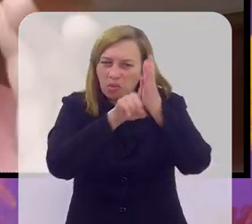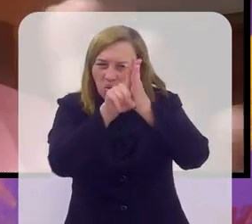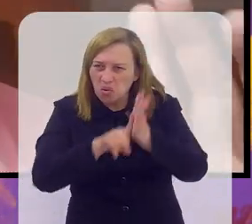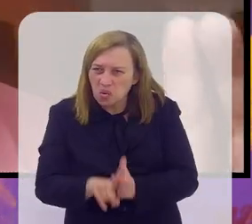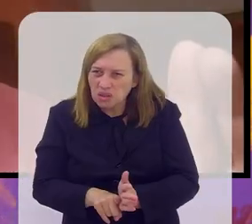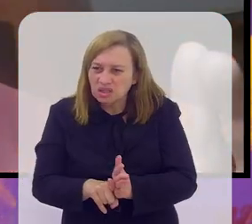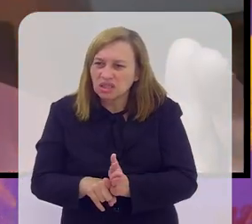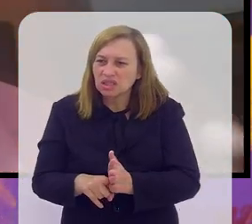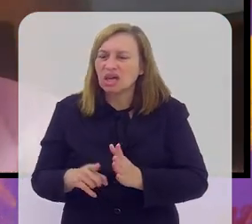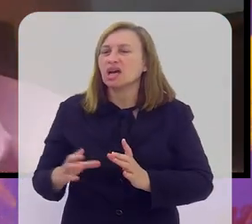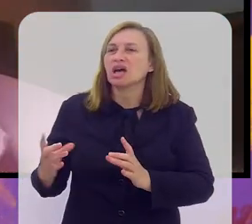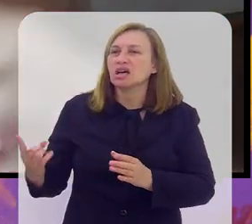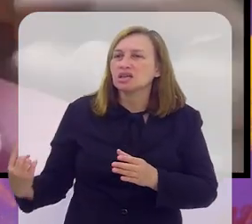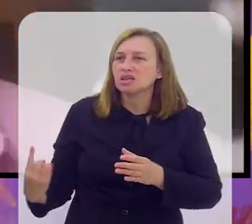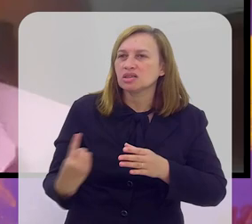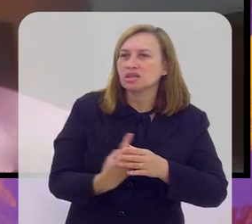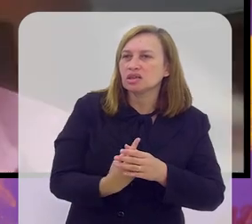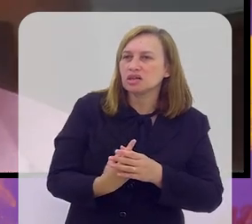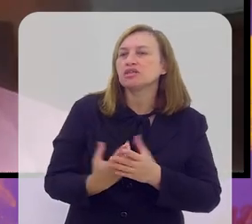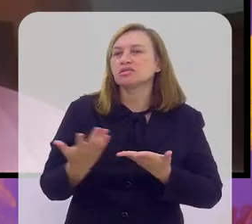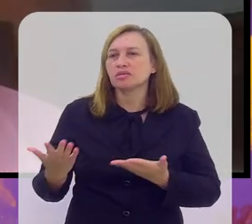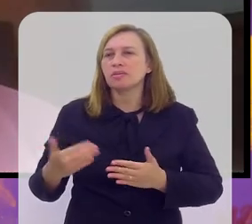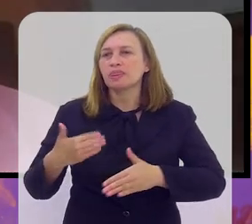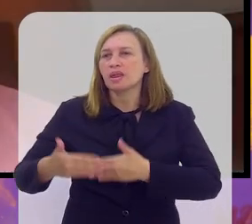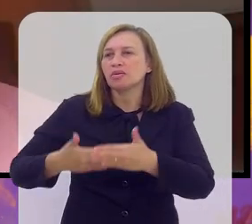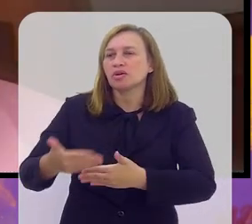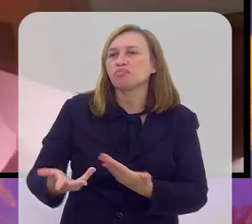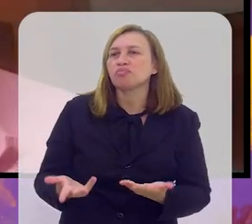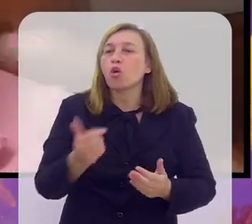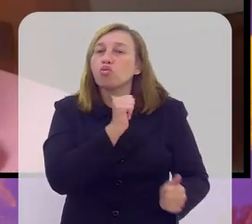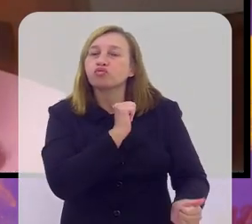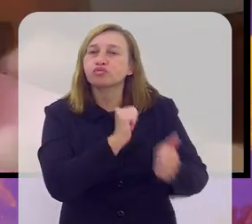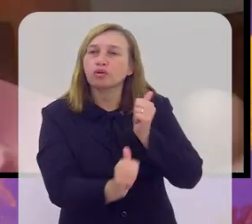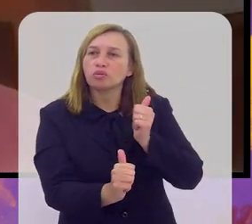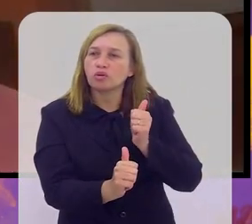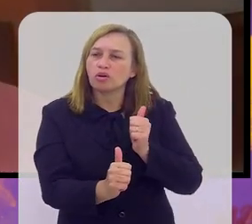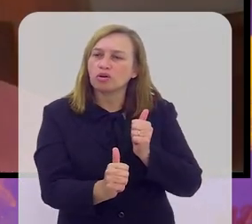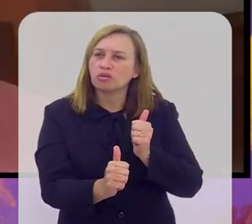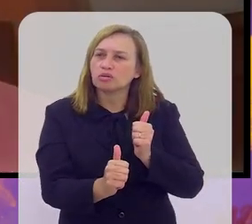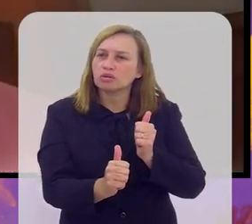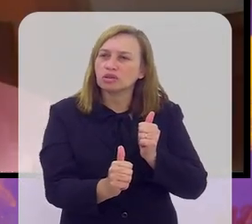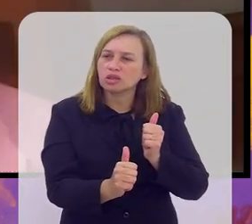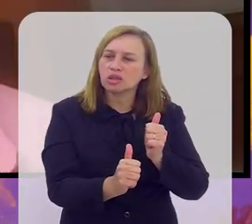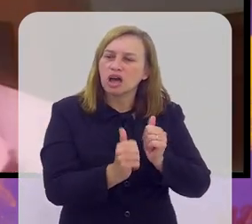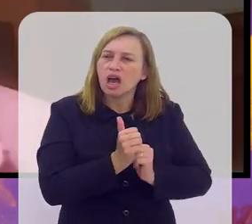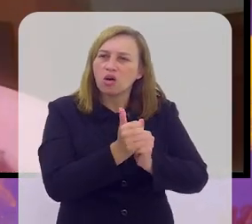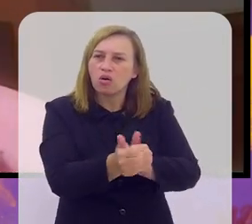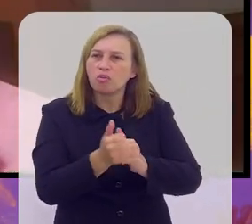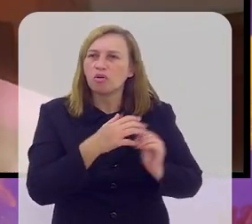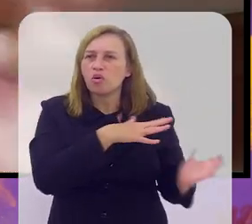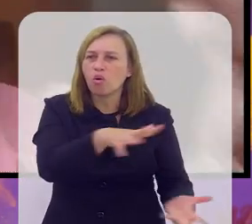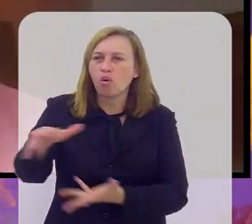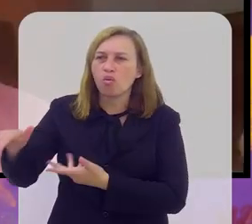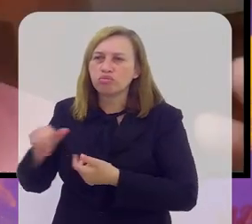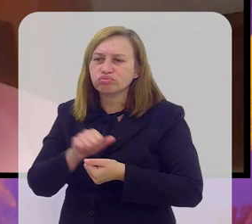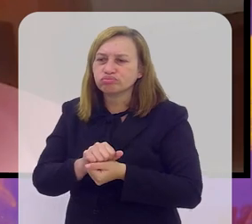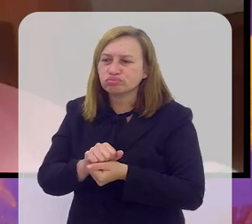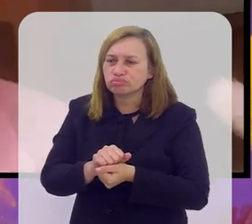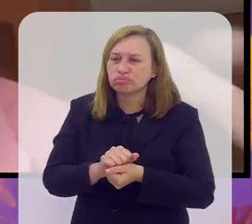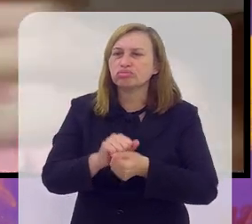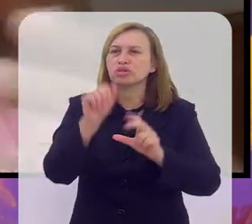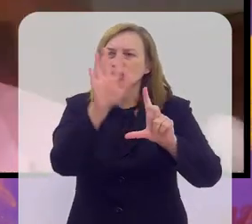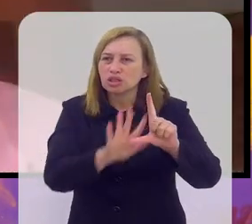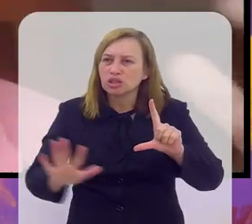uma retração maior dentro de um processo de intercâmbio. O futebol acompanhou o mundo. A era digital